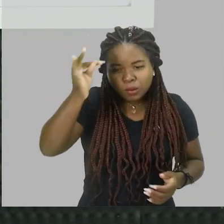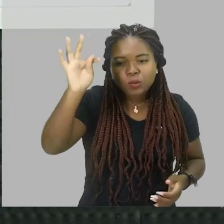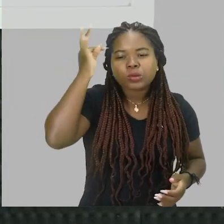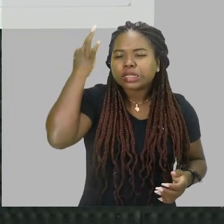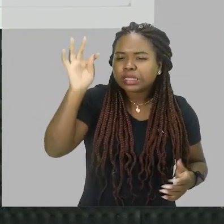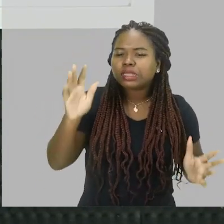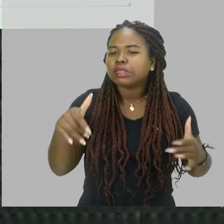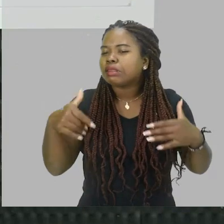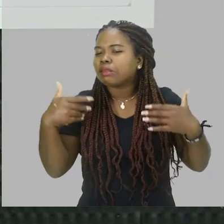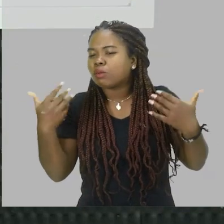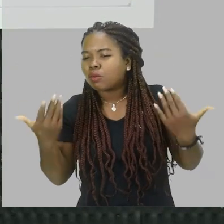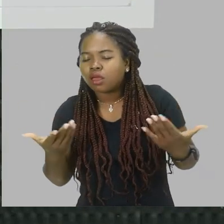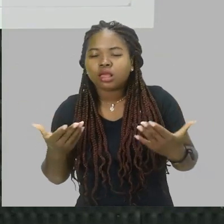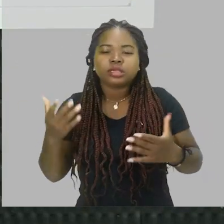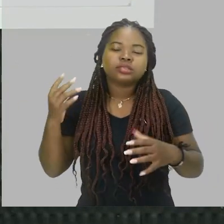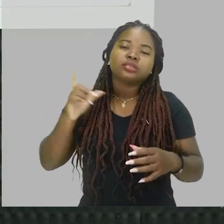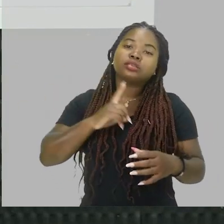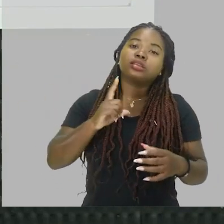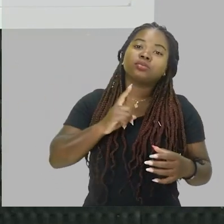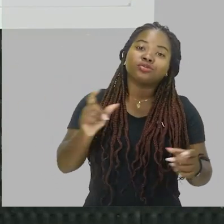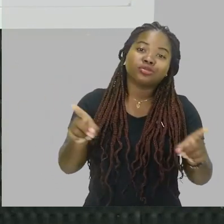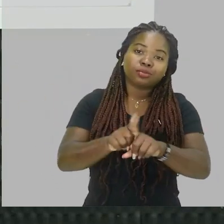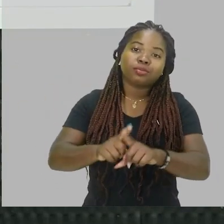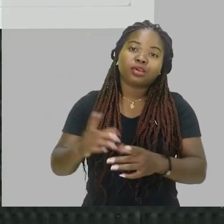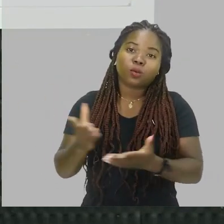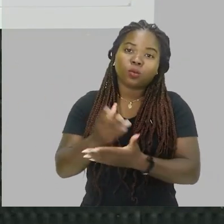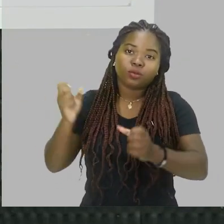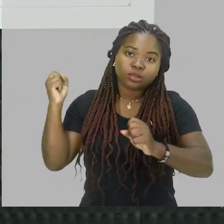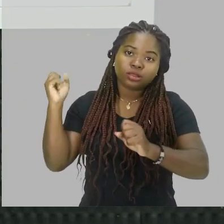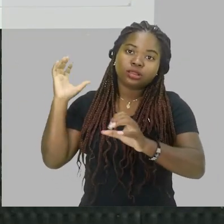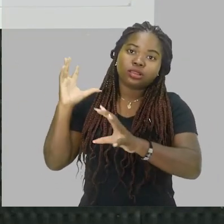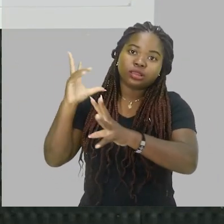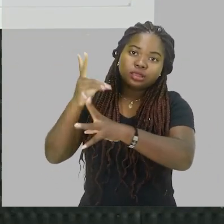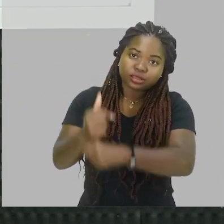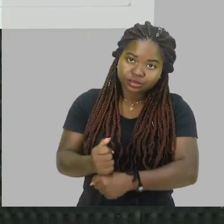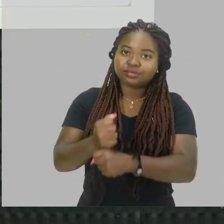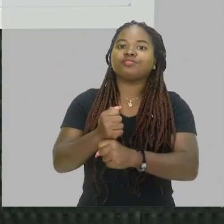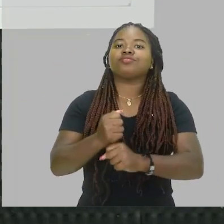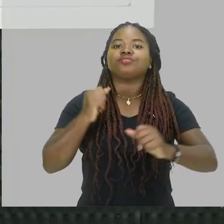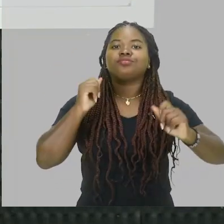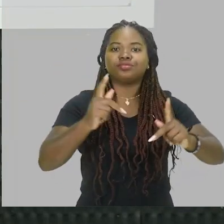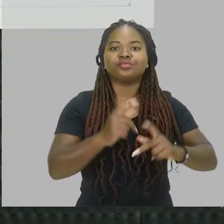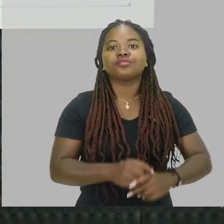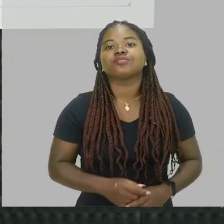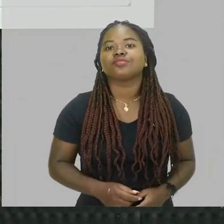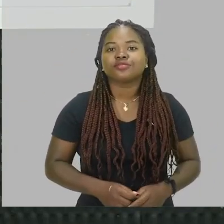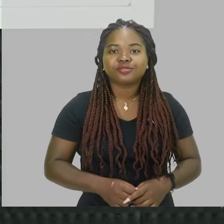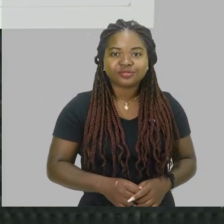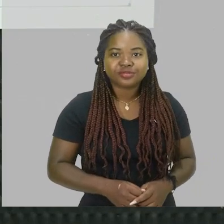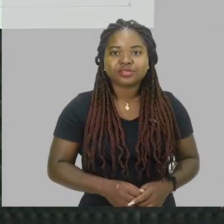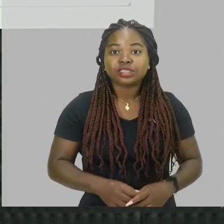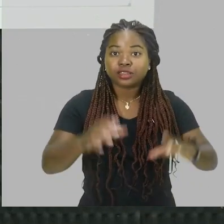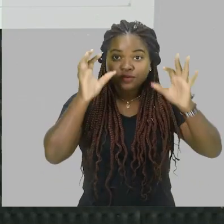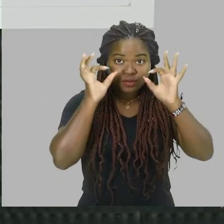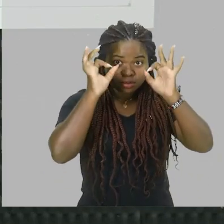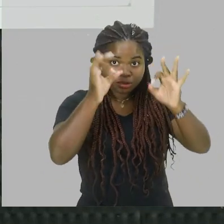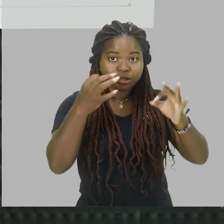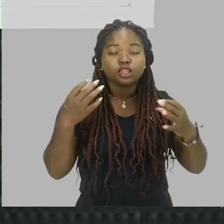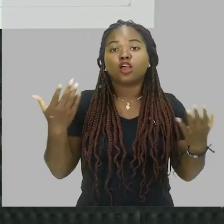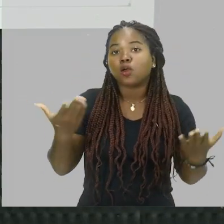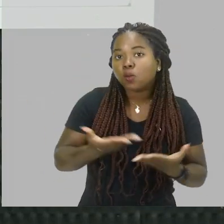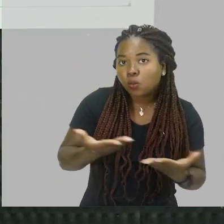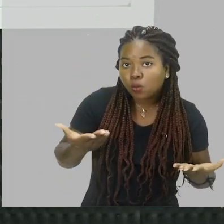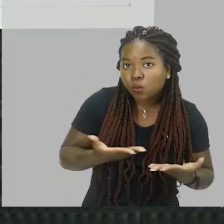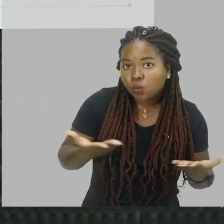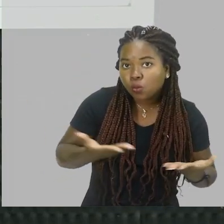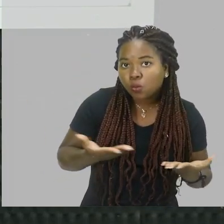abordar aí nas questões da UEMA e do ENEM. Então fica ligadinho na aula de hoje,